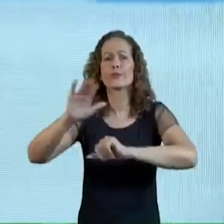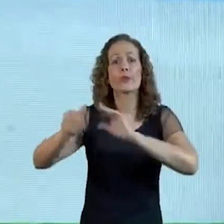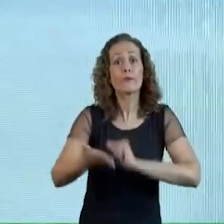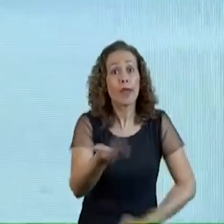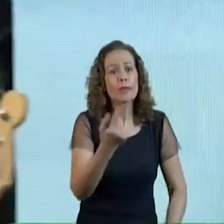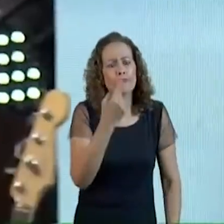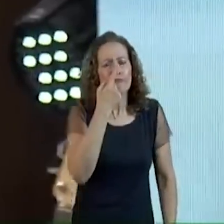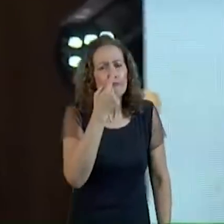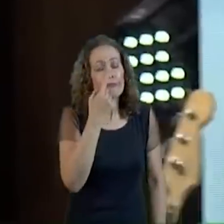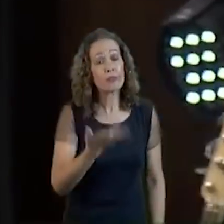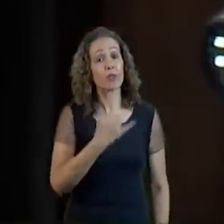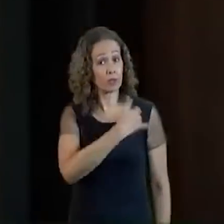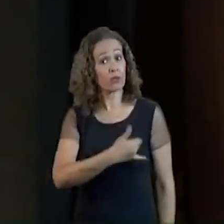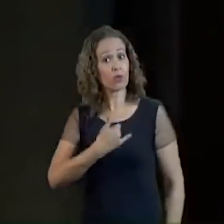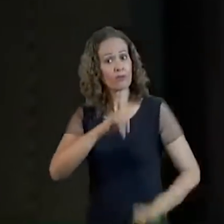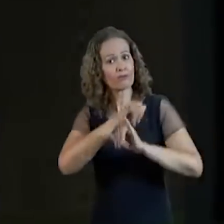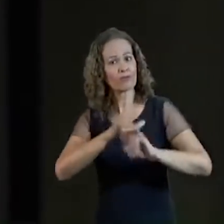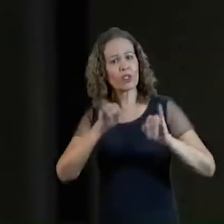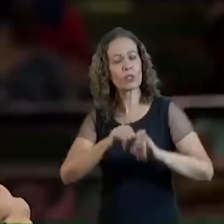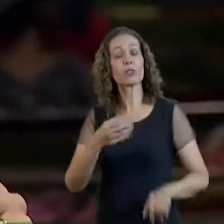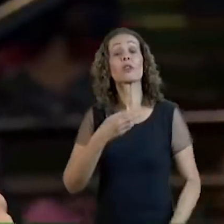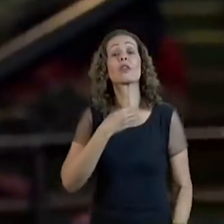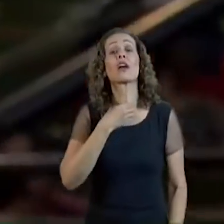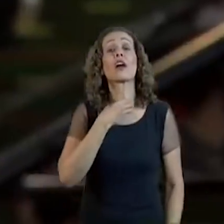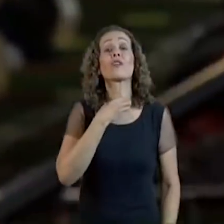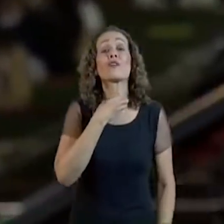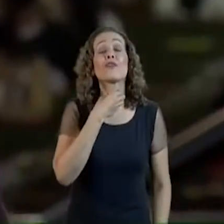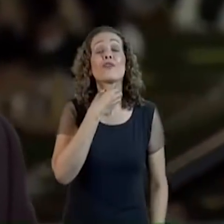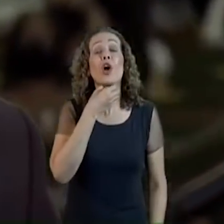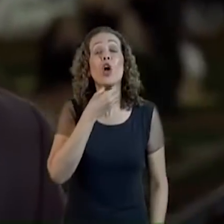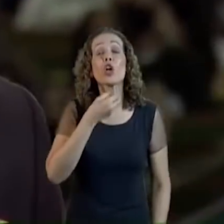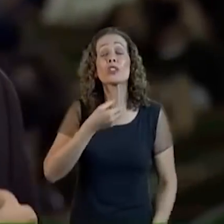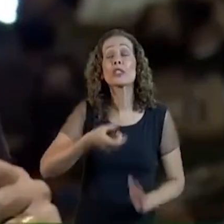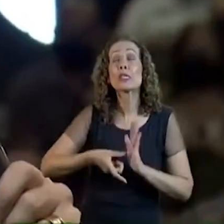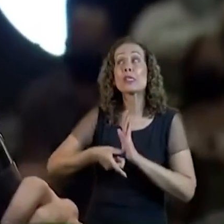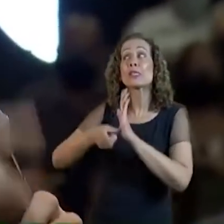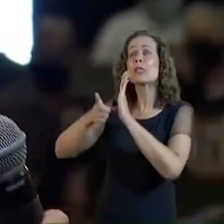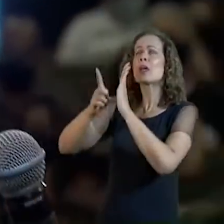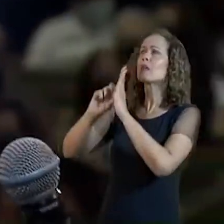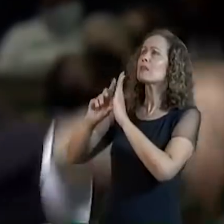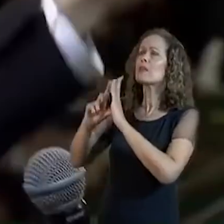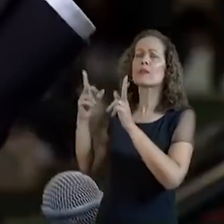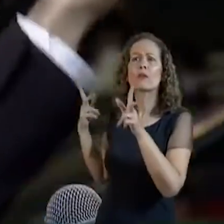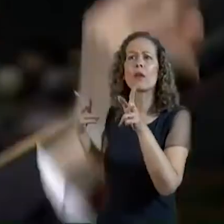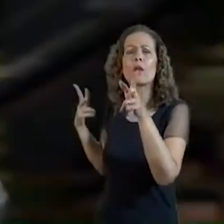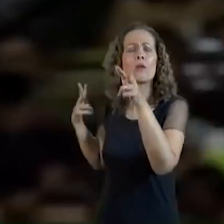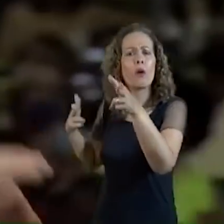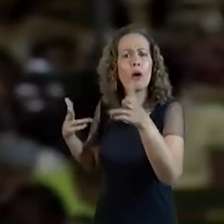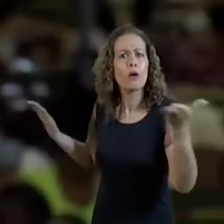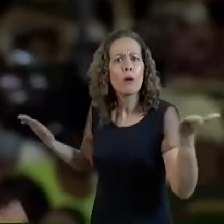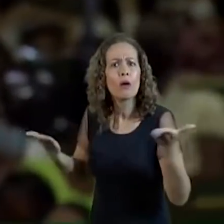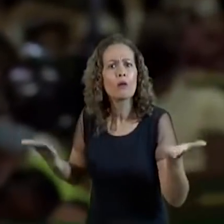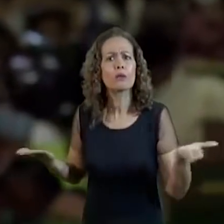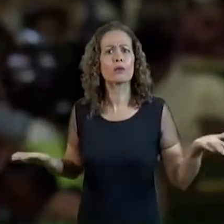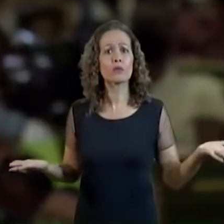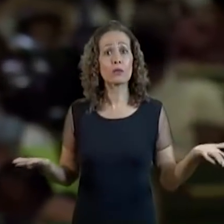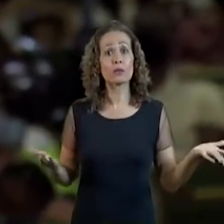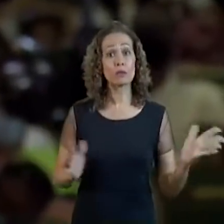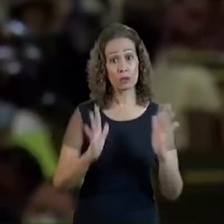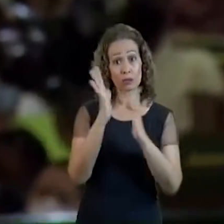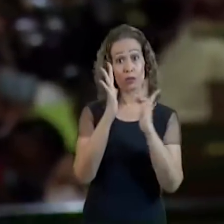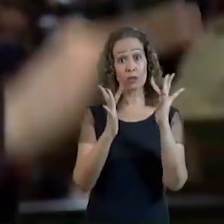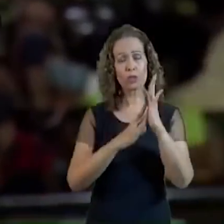íntima João está dizendo A voz que eu ouvi lá atrás É a mesma voz Que hoje está repetindo Gente, Jesus não muda O